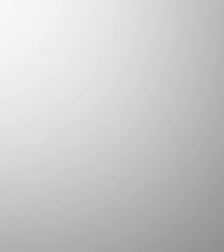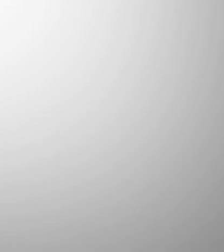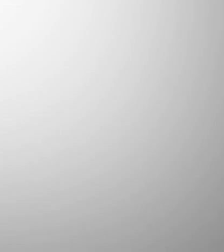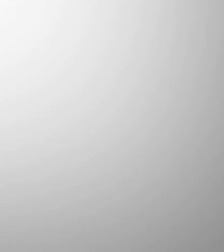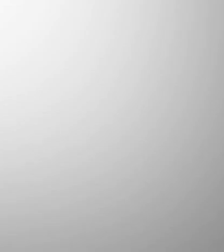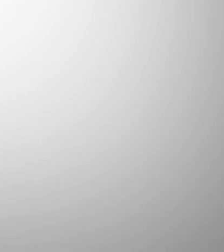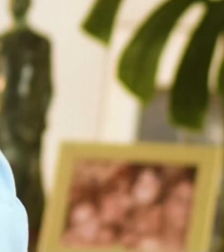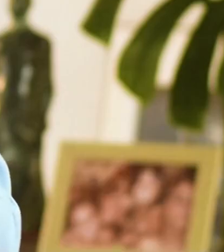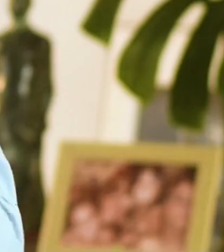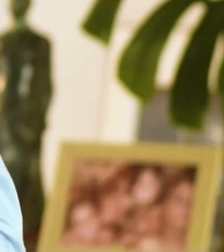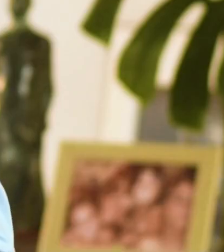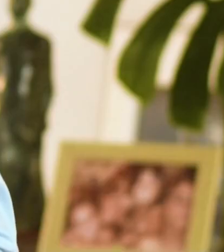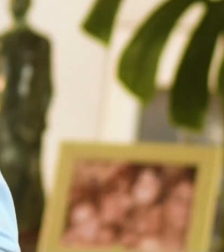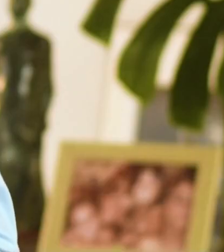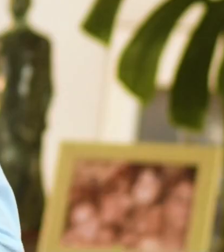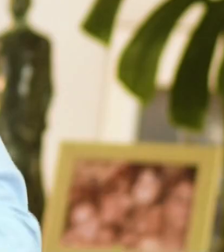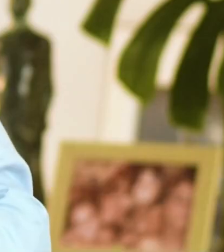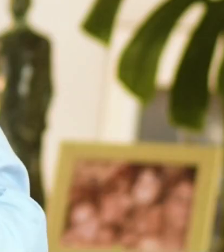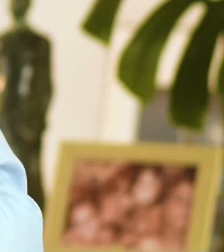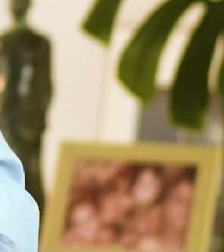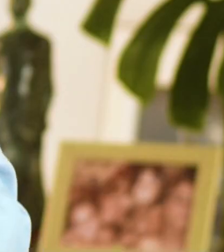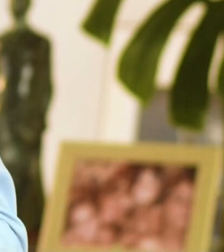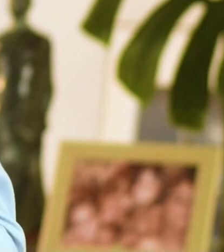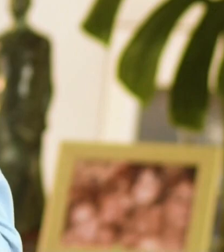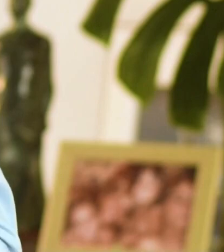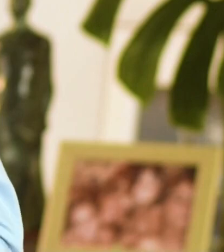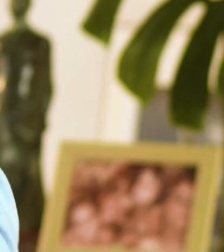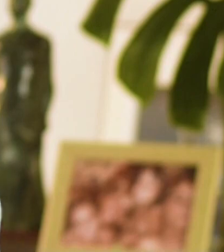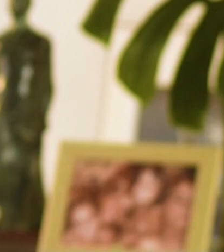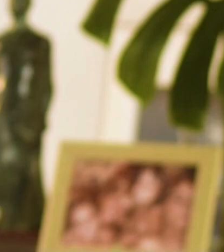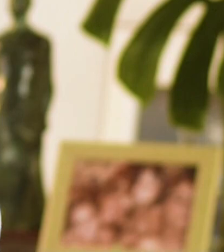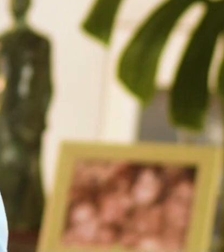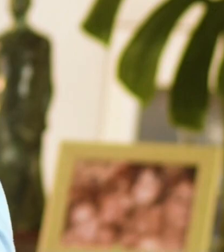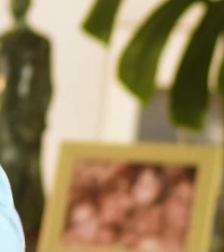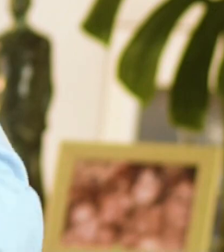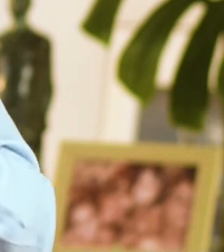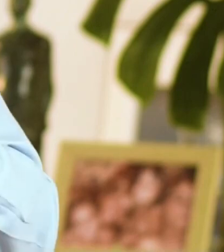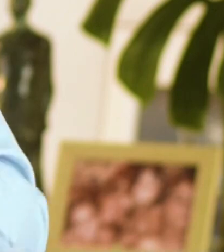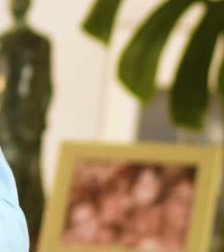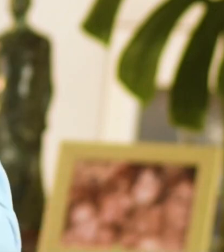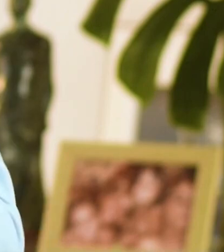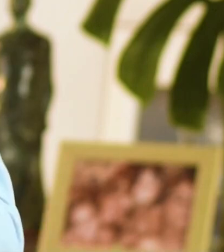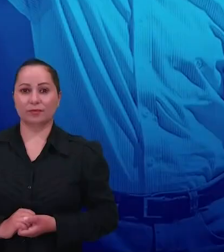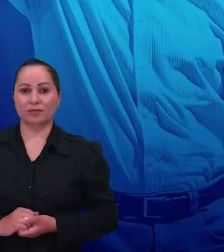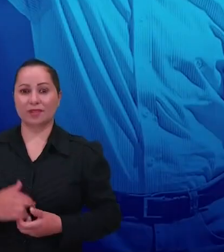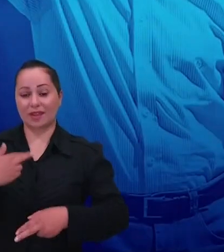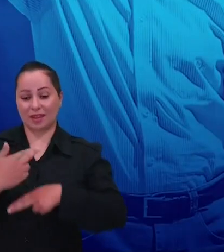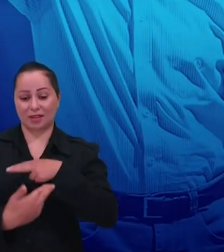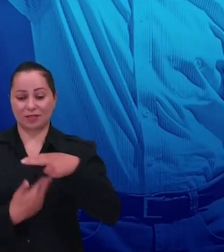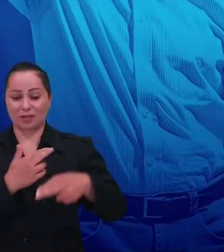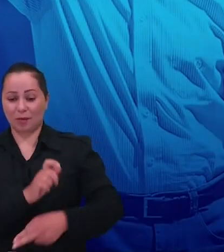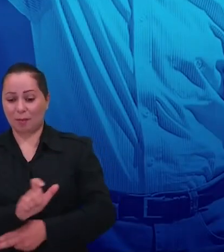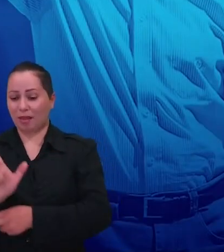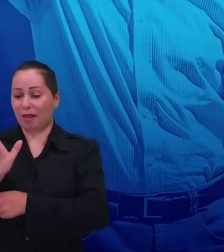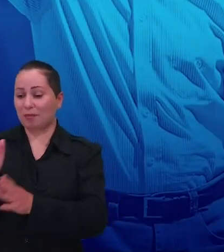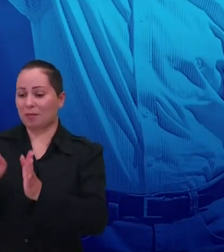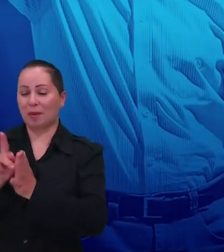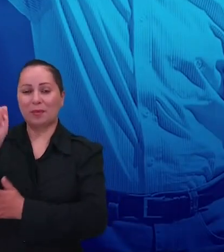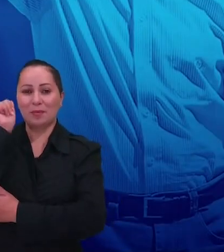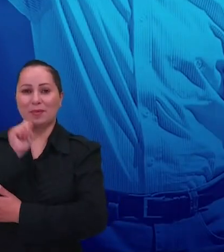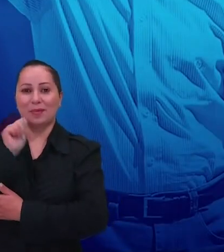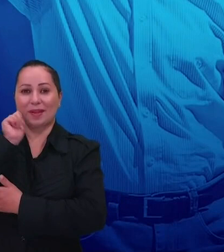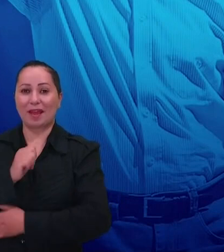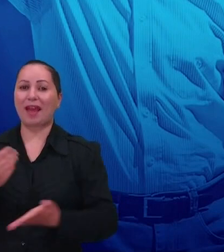Vamos de tosir! Para deputado estadual, vote numa candidata ou candidato do PDT. Renovação é uma palavra